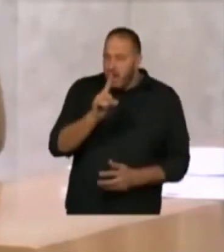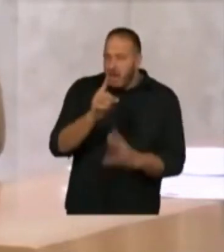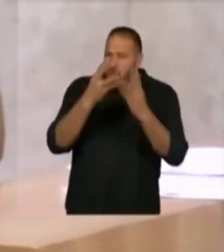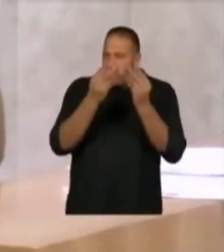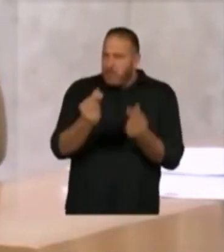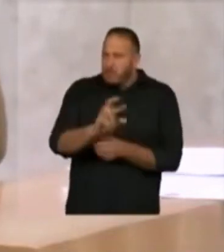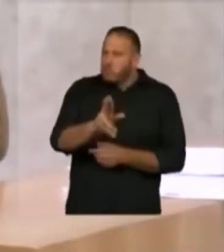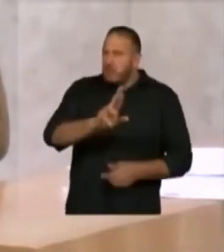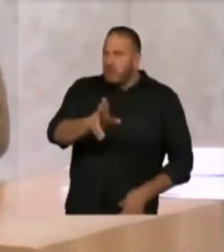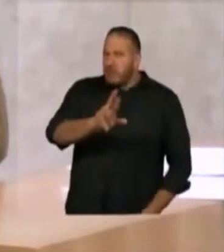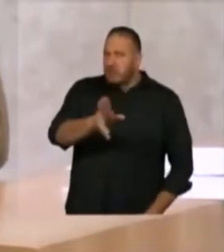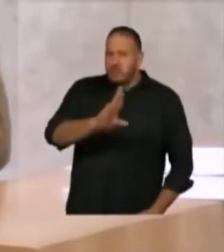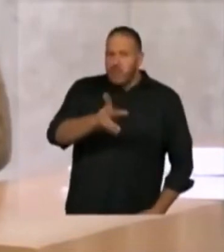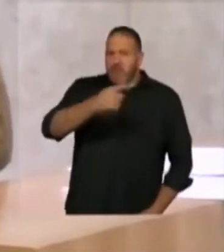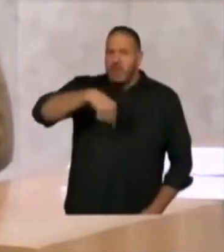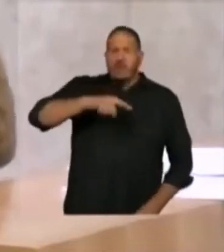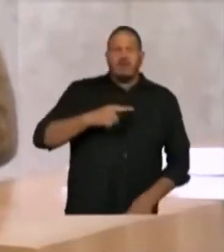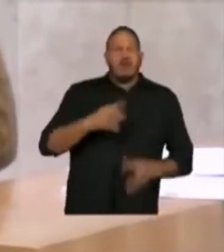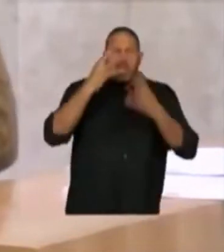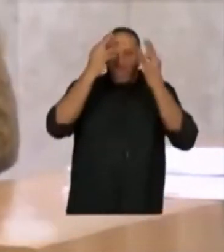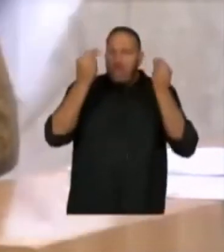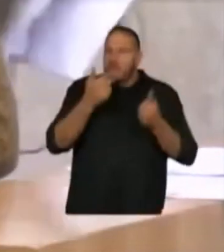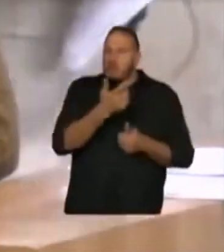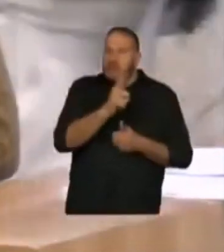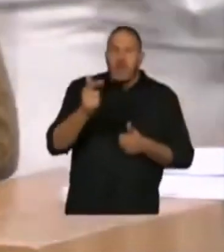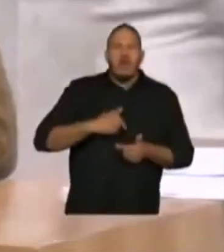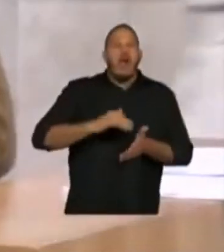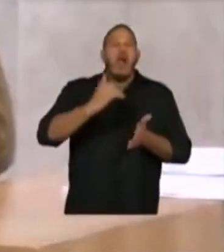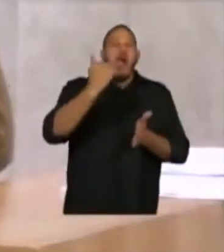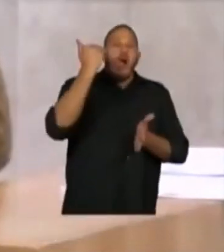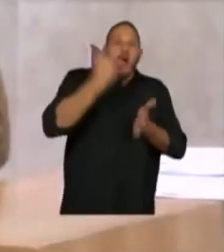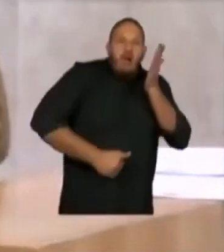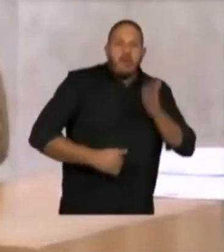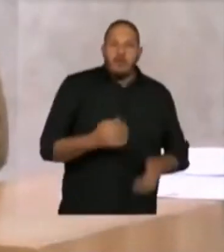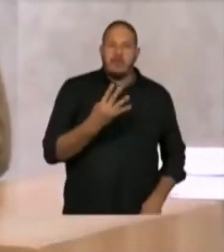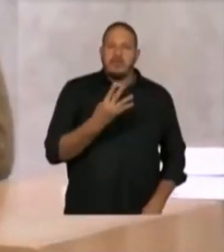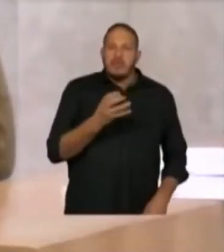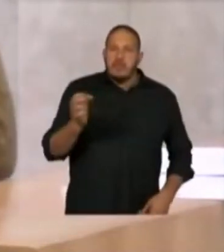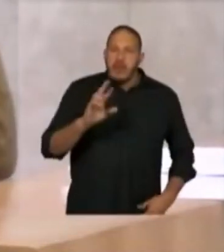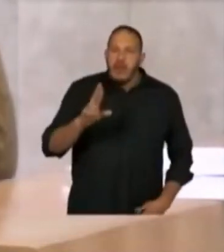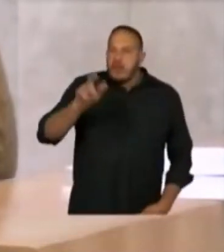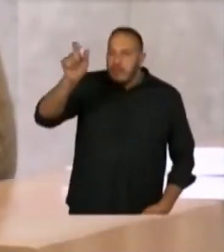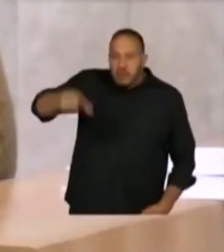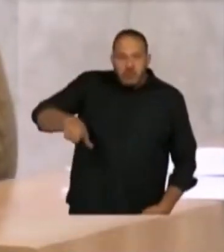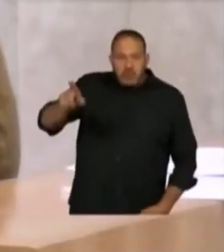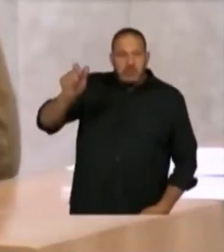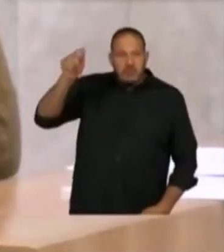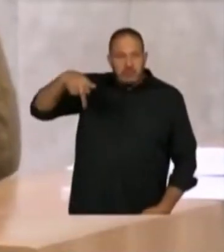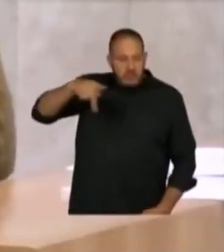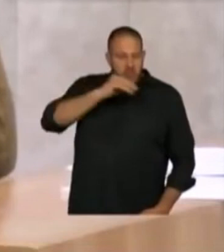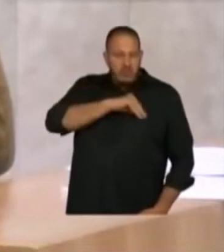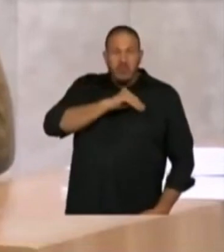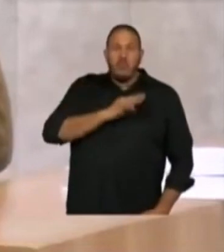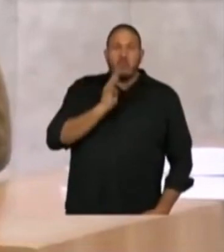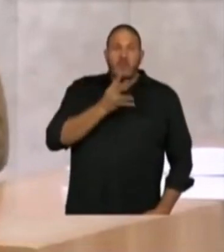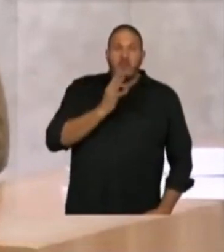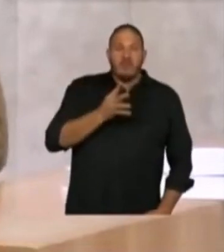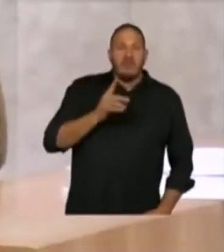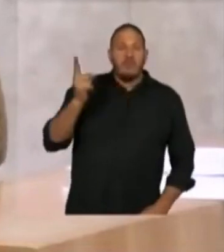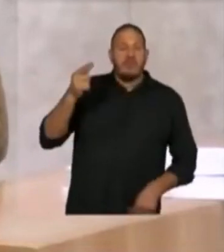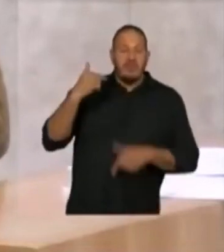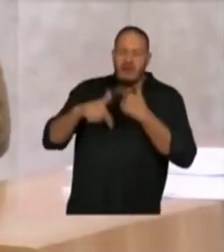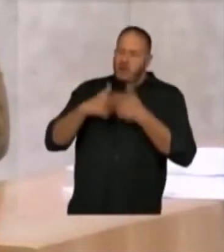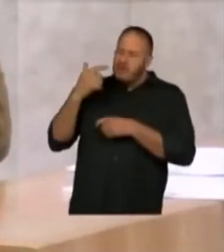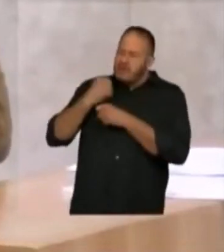nisso. Não tem nada de abstrato em tirar R 400,00 de quem se aposentou com R$.000,00 depois de trabalhar